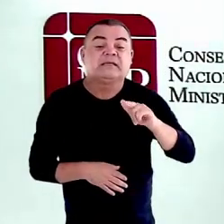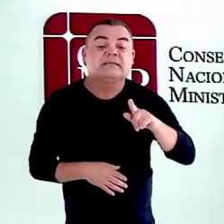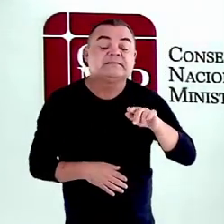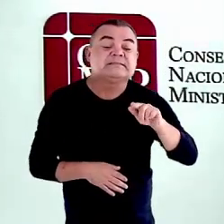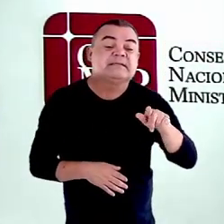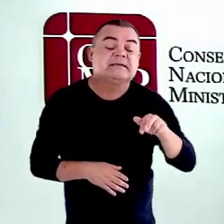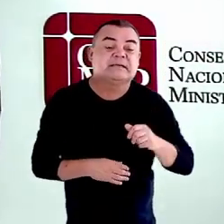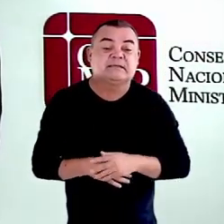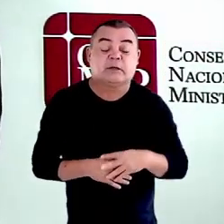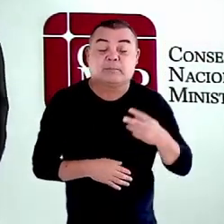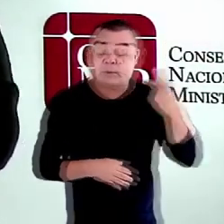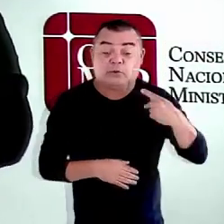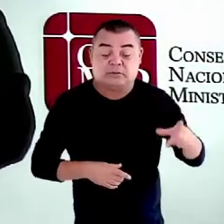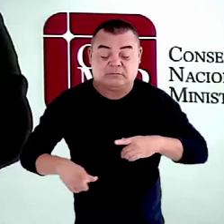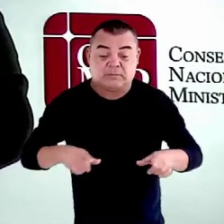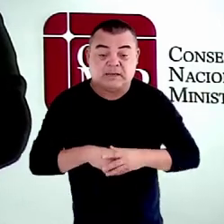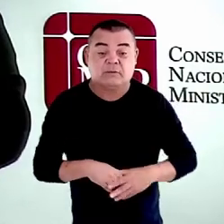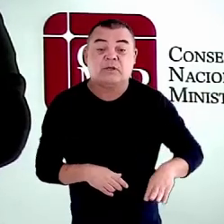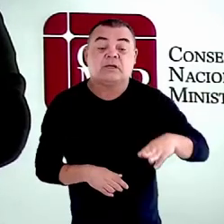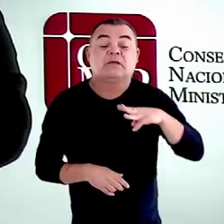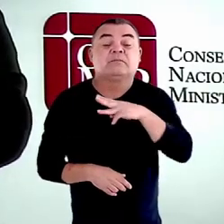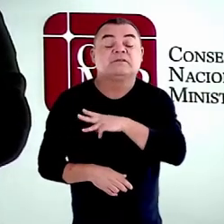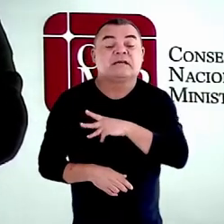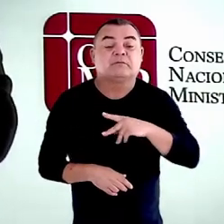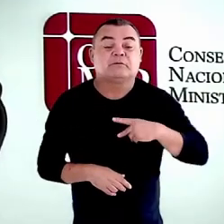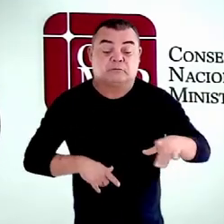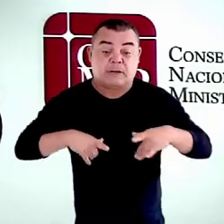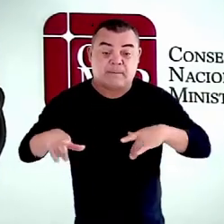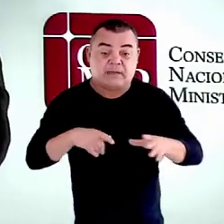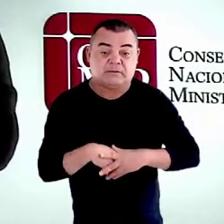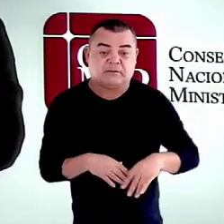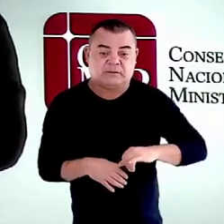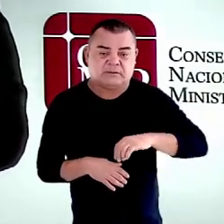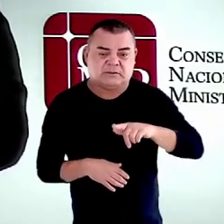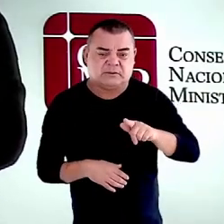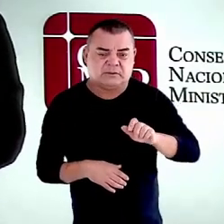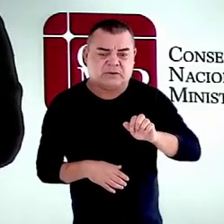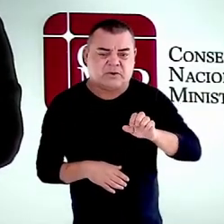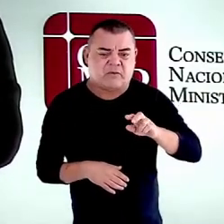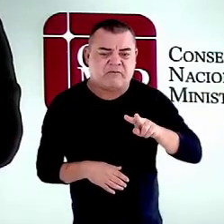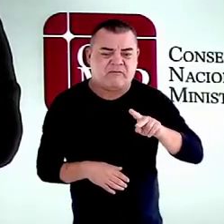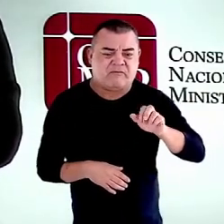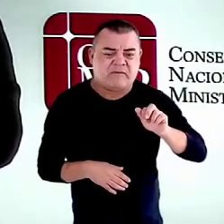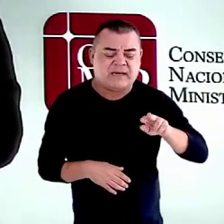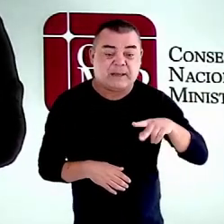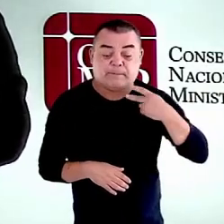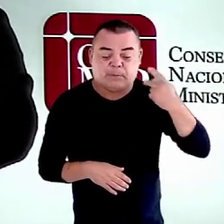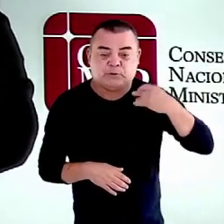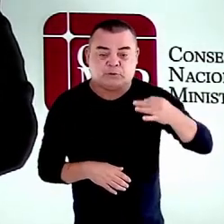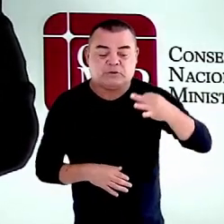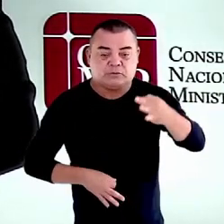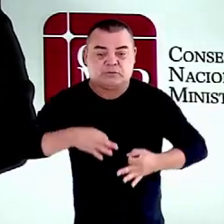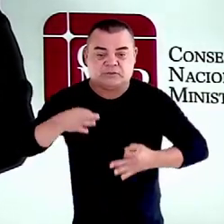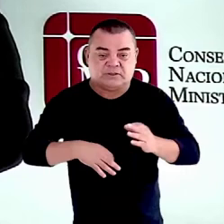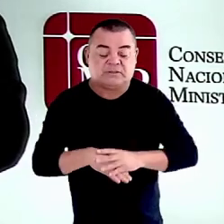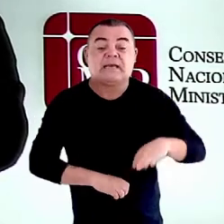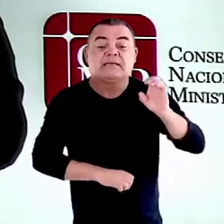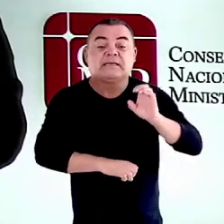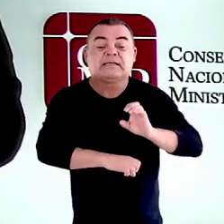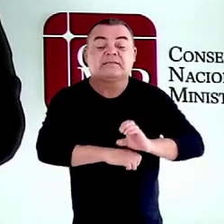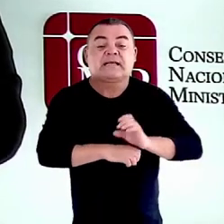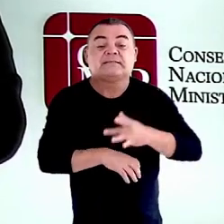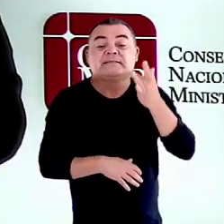Trabalho do Ministério Público do Trabalho. Giovana de Melo Araújo, Promotora de Justiça do Ministério Público do Estado do Ceará.